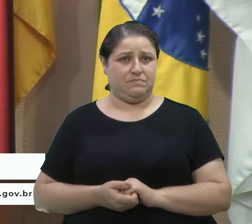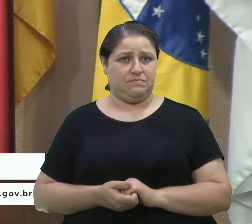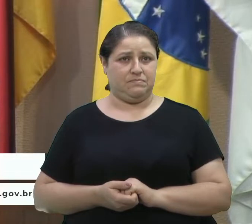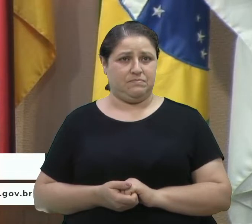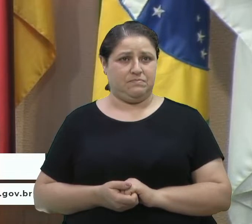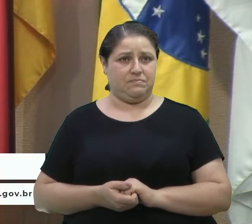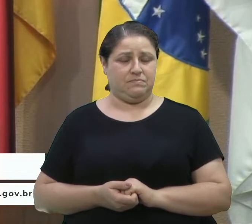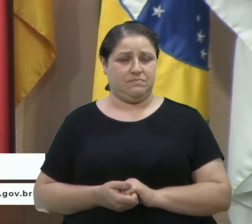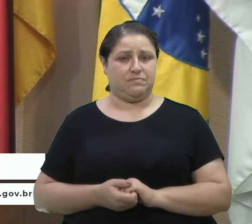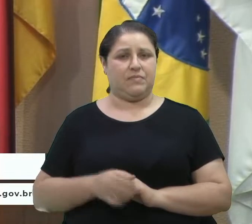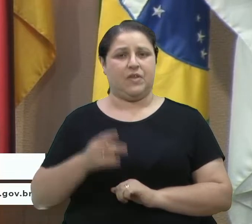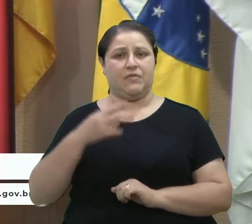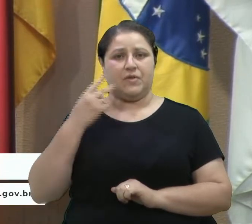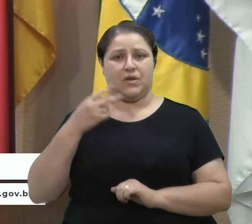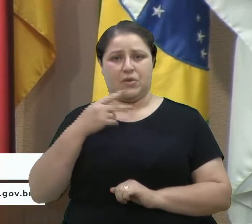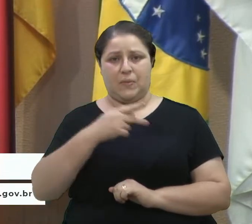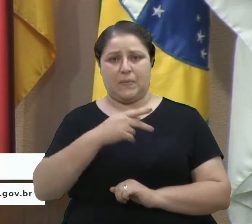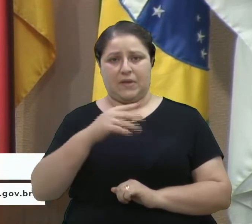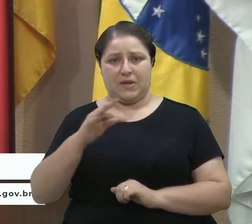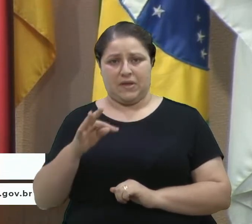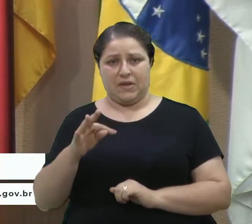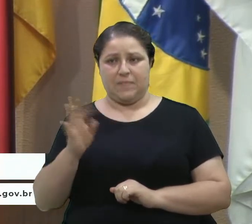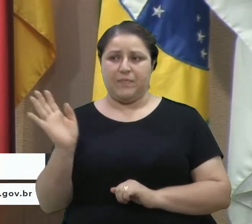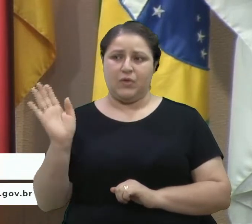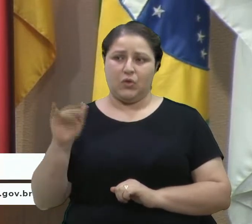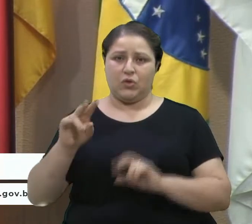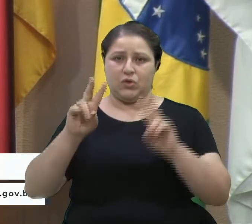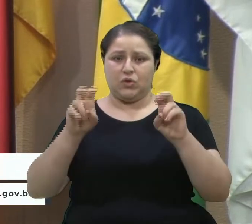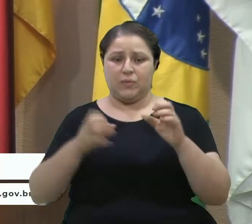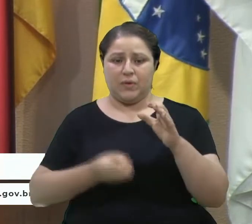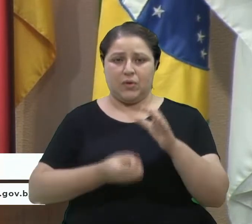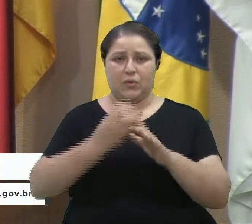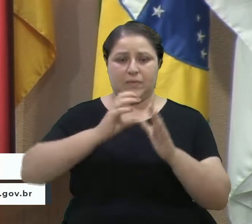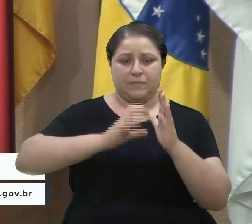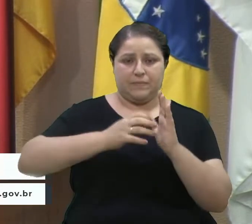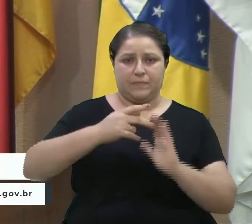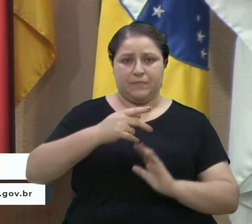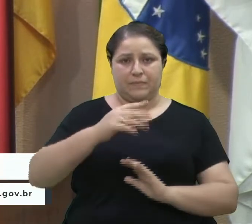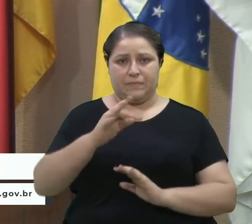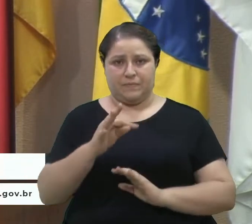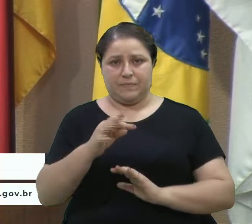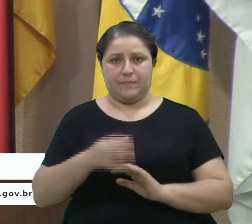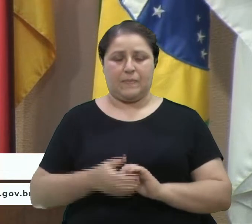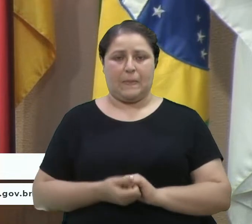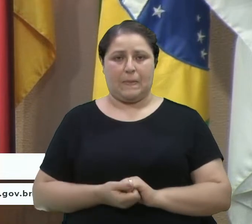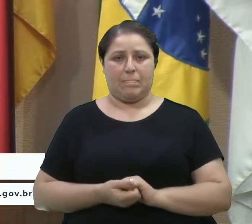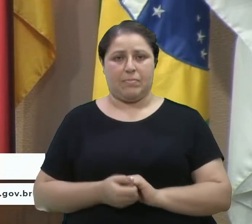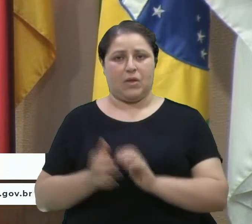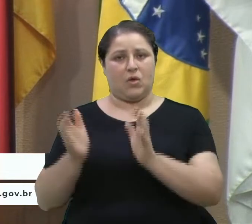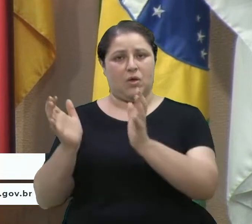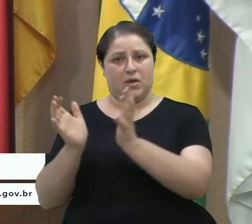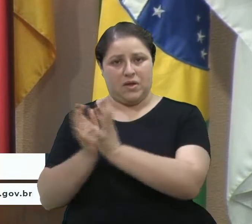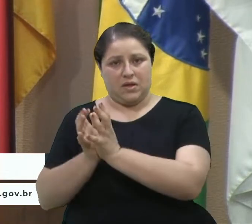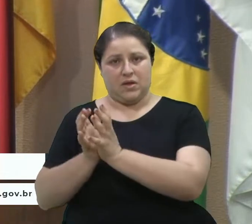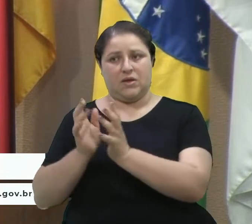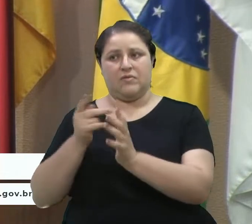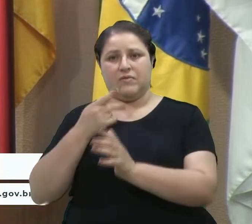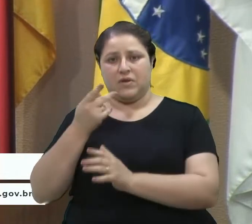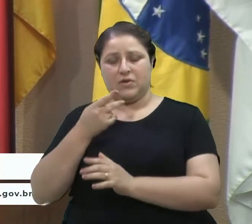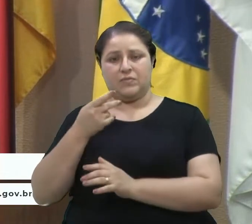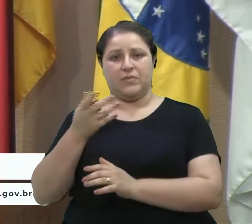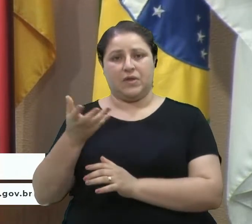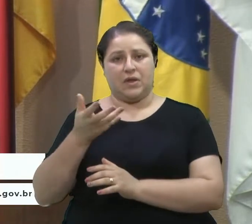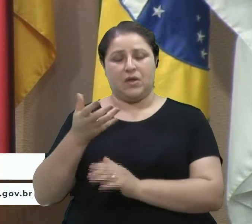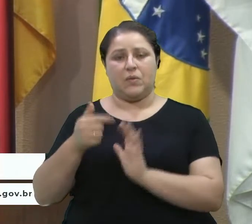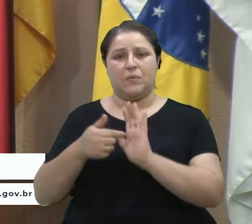O vereador aqui do PT nos trouxe a questão da fundação do PT, o nosso colega trouxe aqui. Queria trazer uma